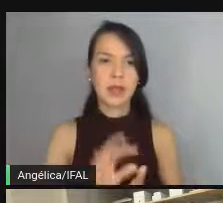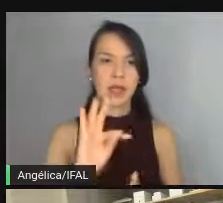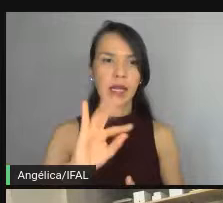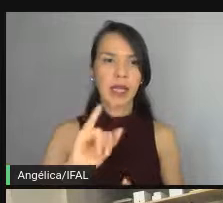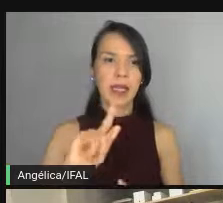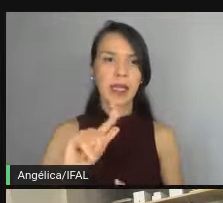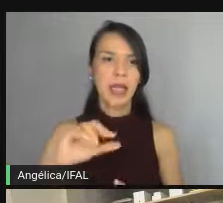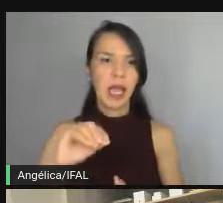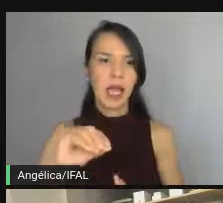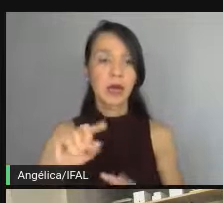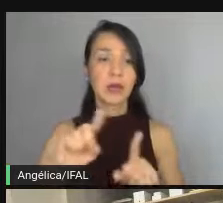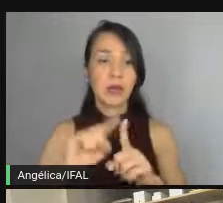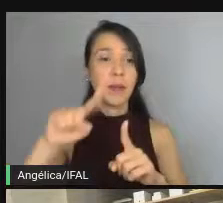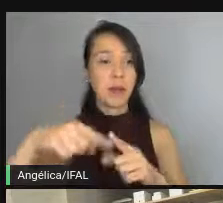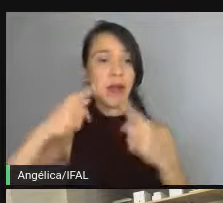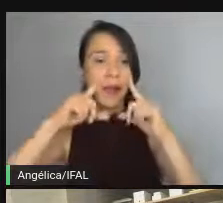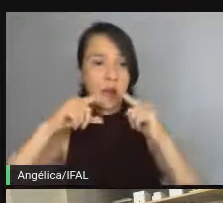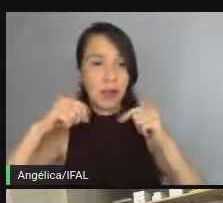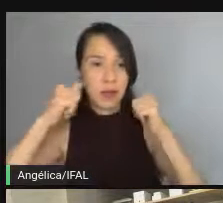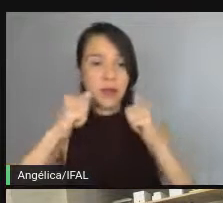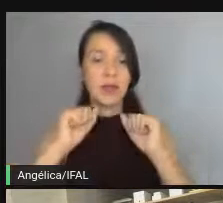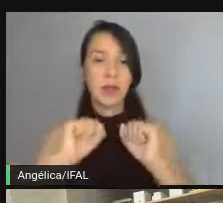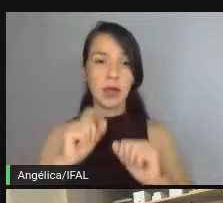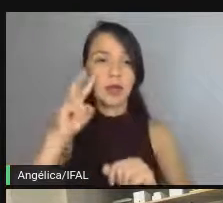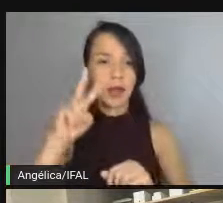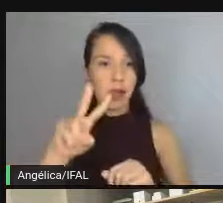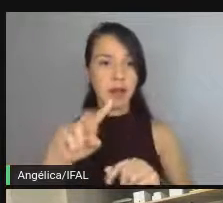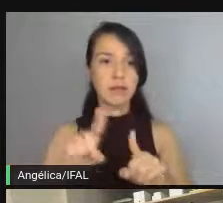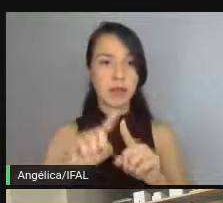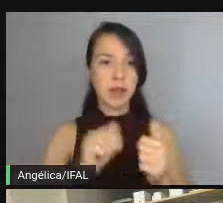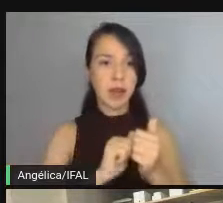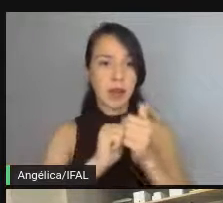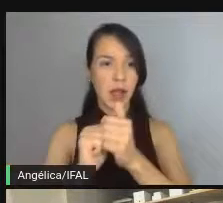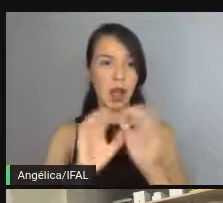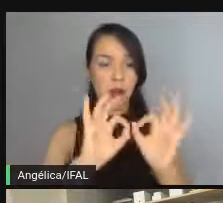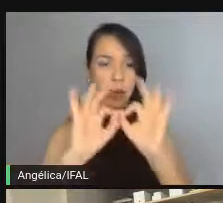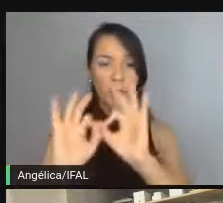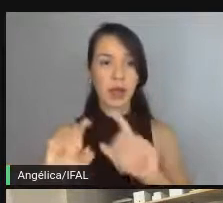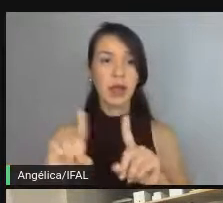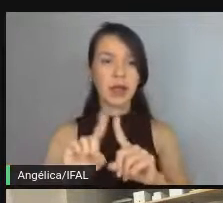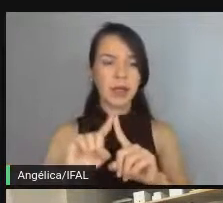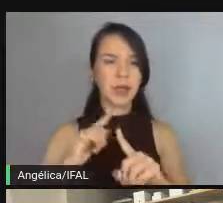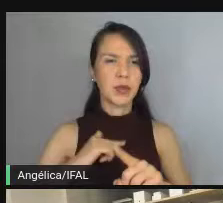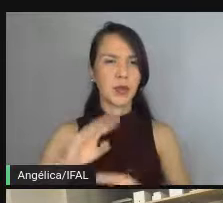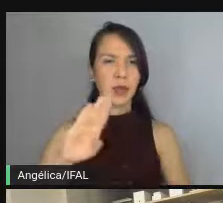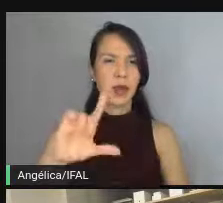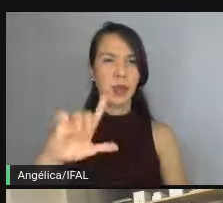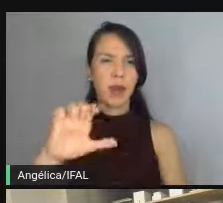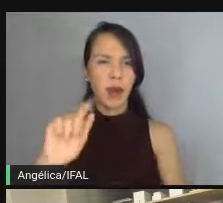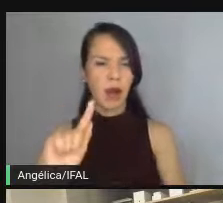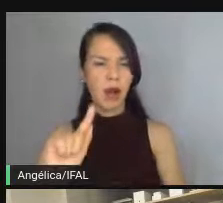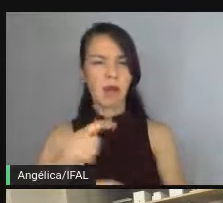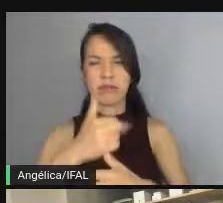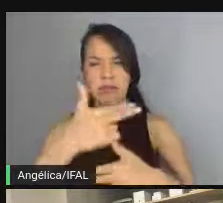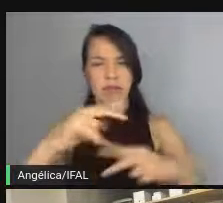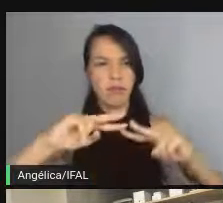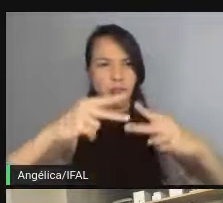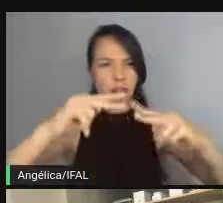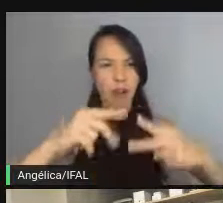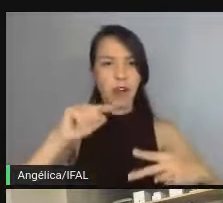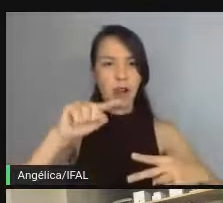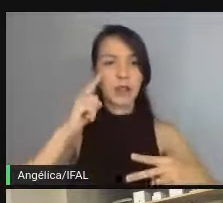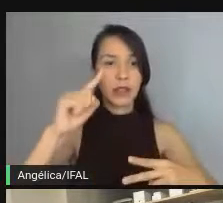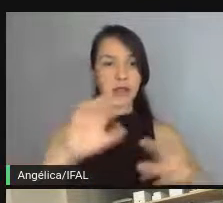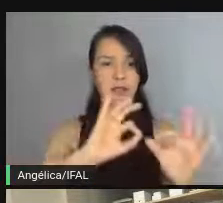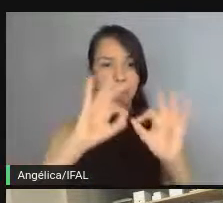alagoano, que é o Dois Deves Podcast. Tem conteúdo também no meu blog. Então, tem vários links lá. Se